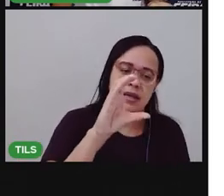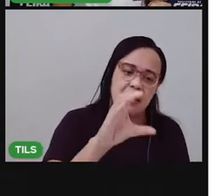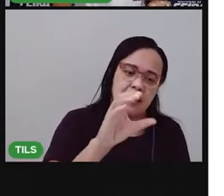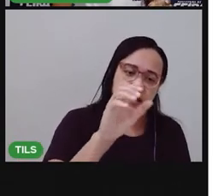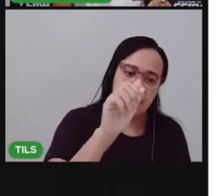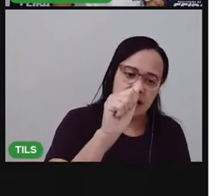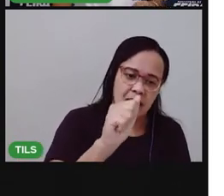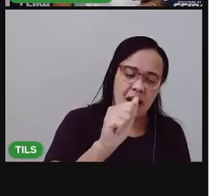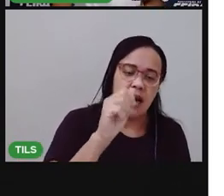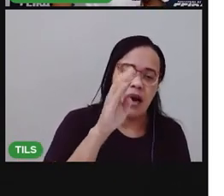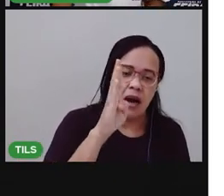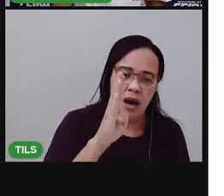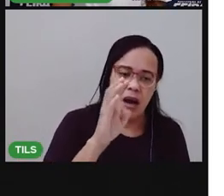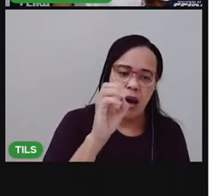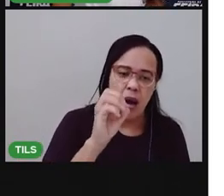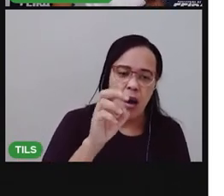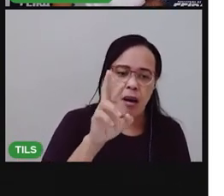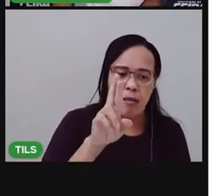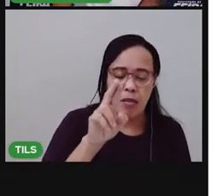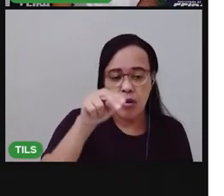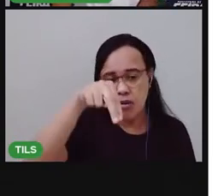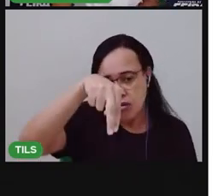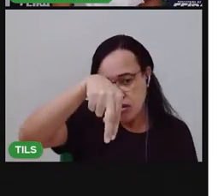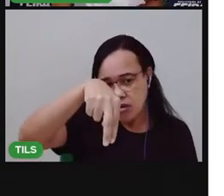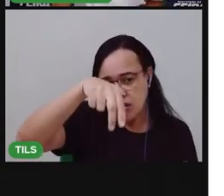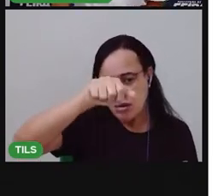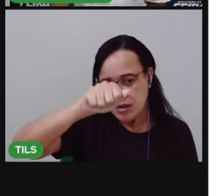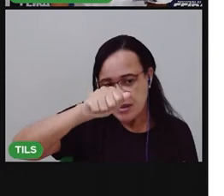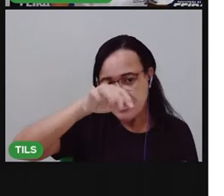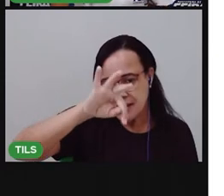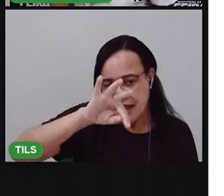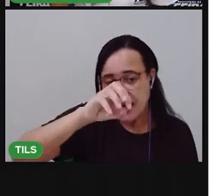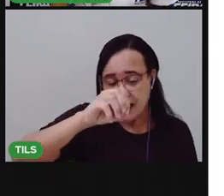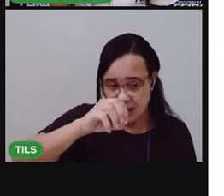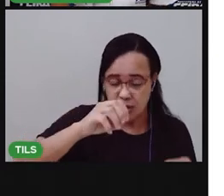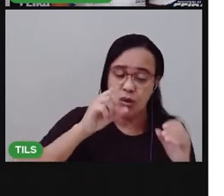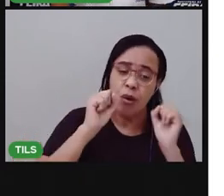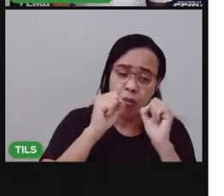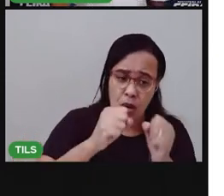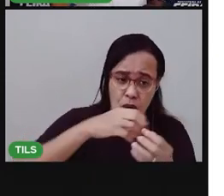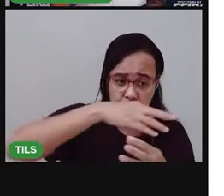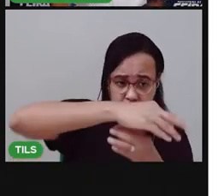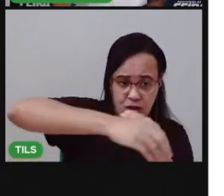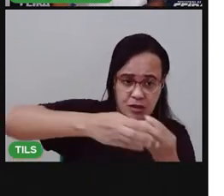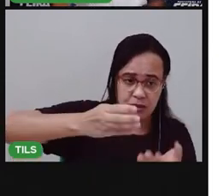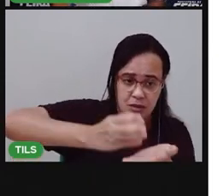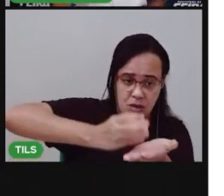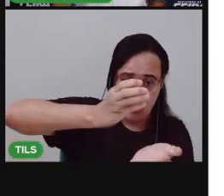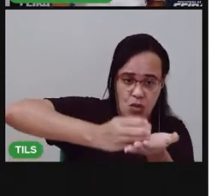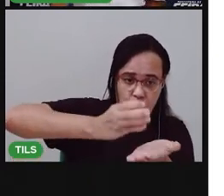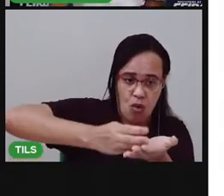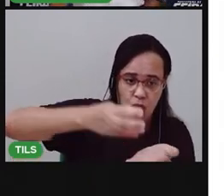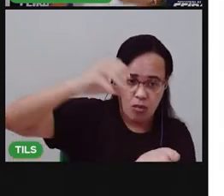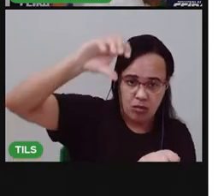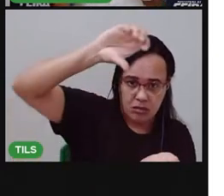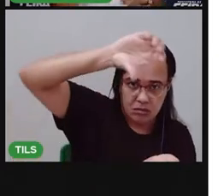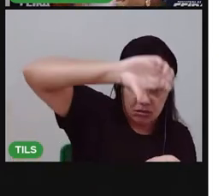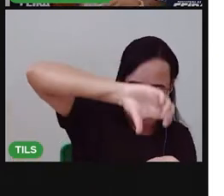sal tá como é que você vai fazer você vai